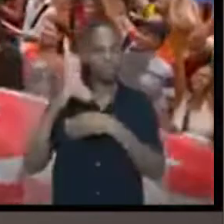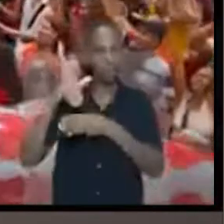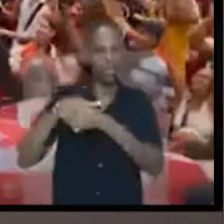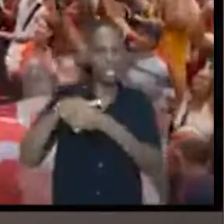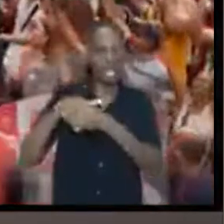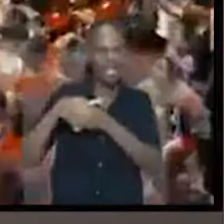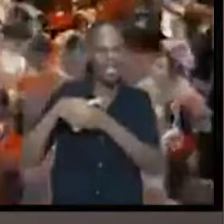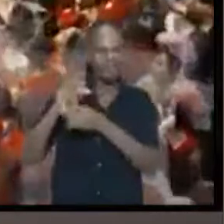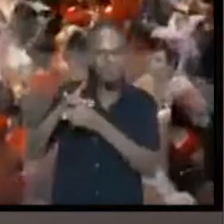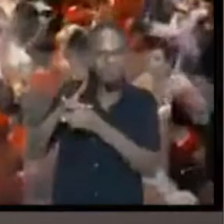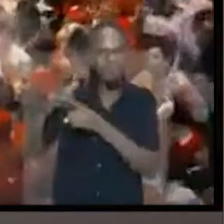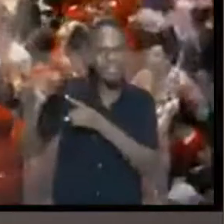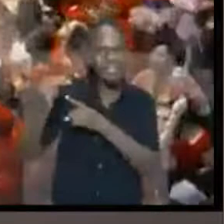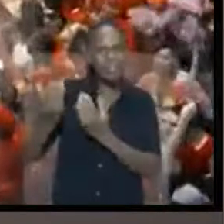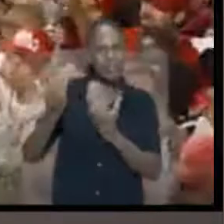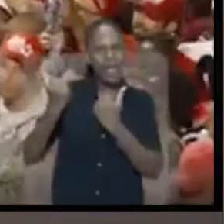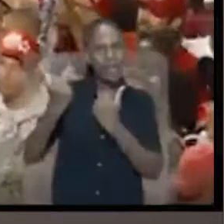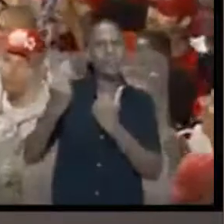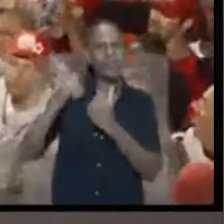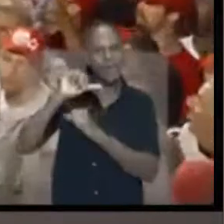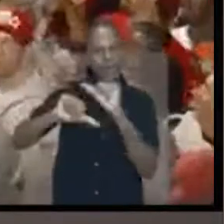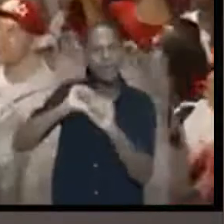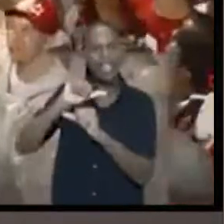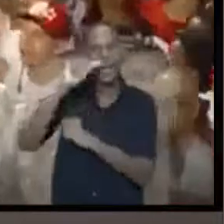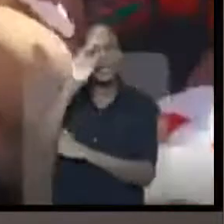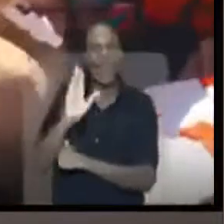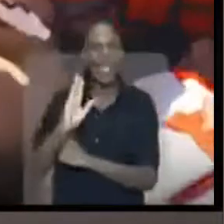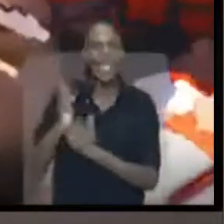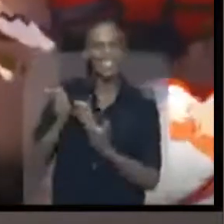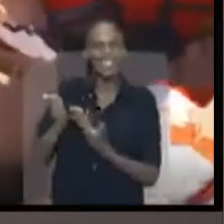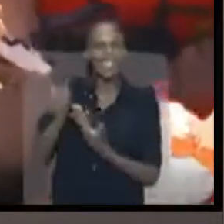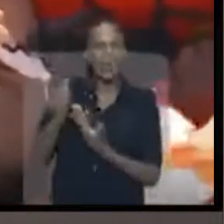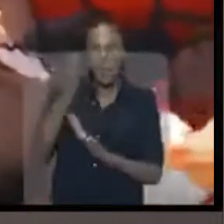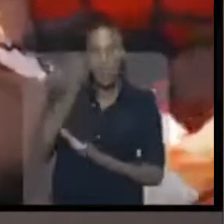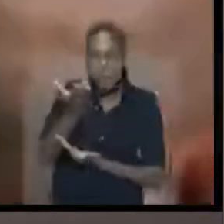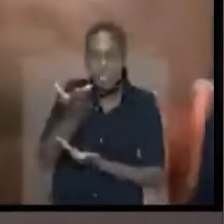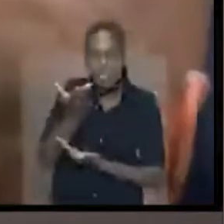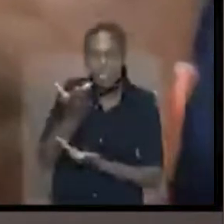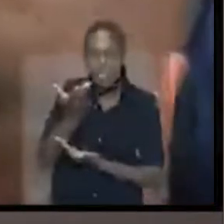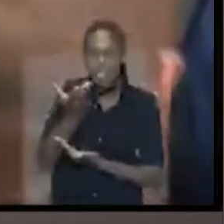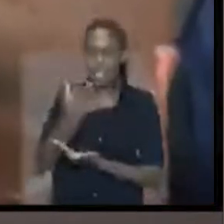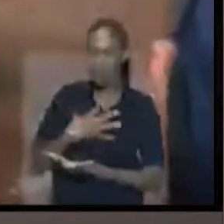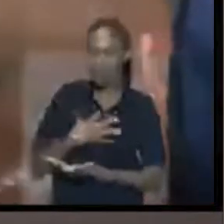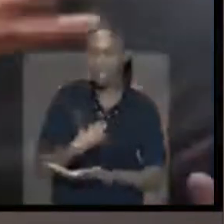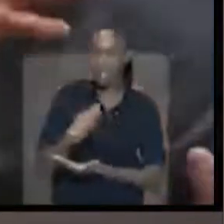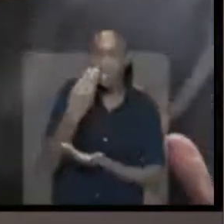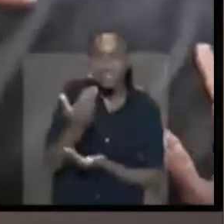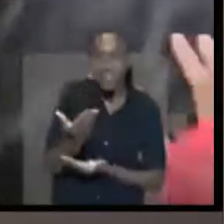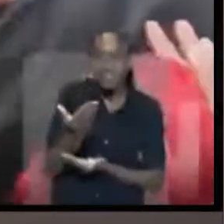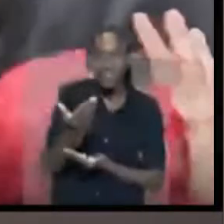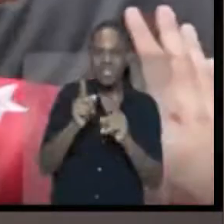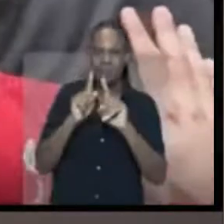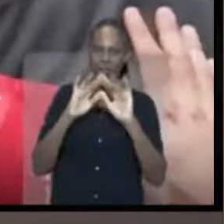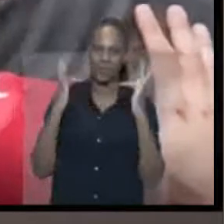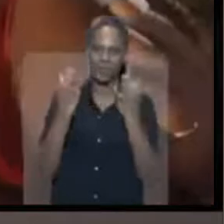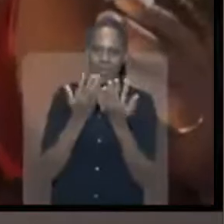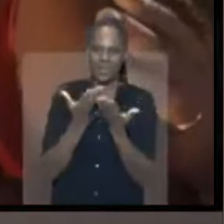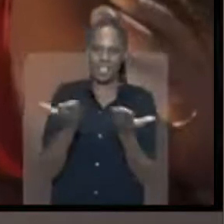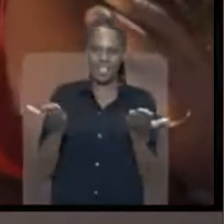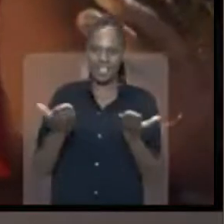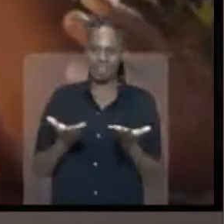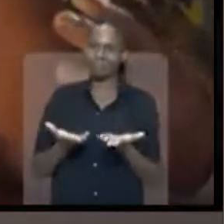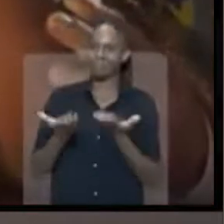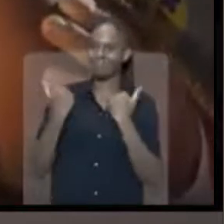Vamos votar, ganhar as eleições e mudar o nosso querido Brasil. Para você, para os seus filhos